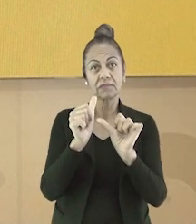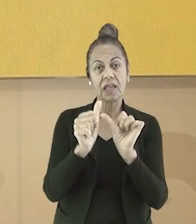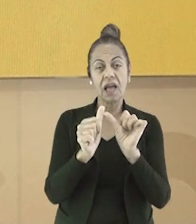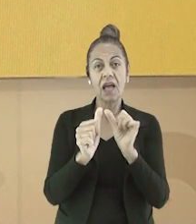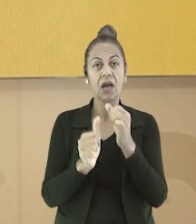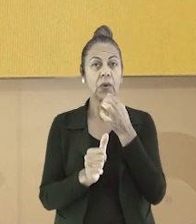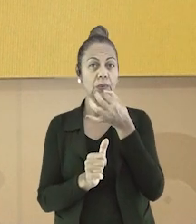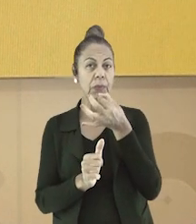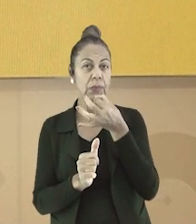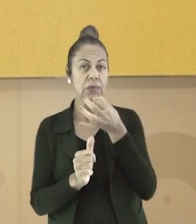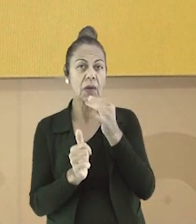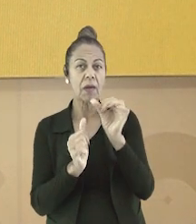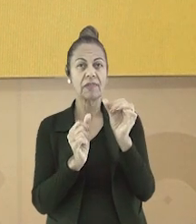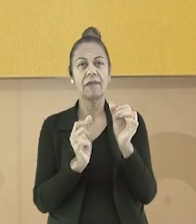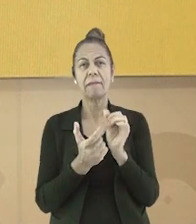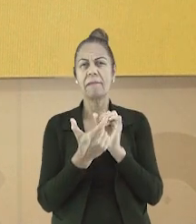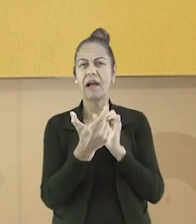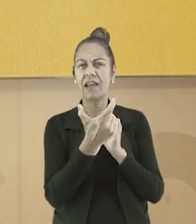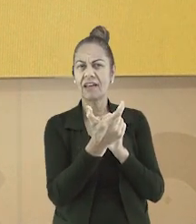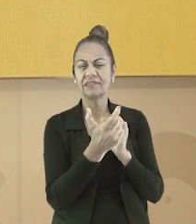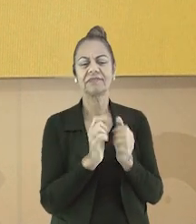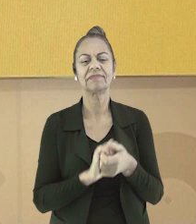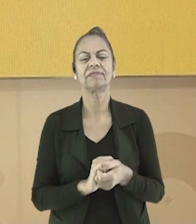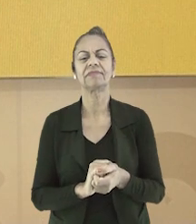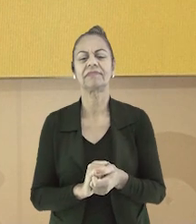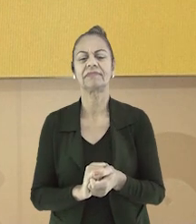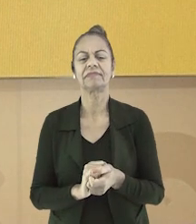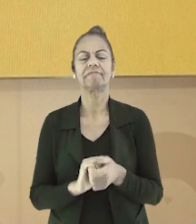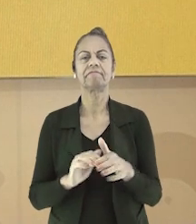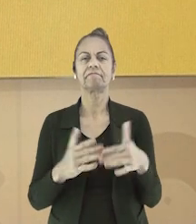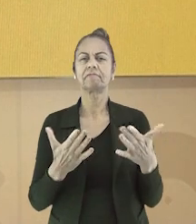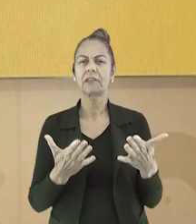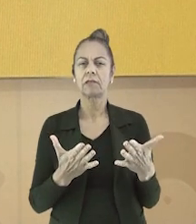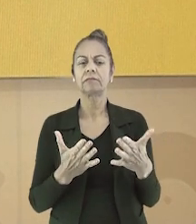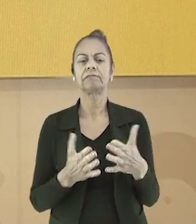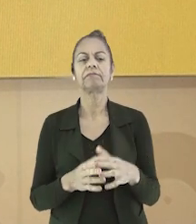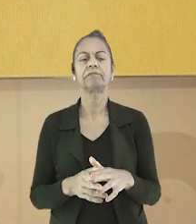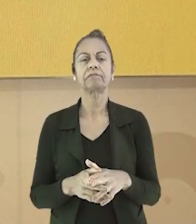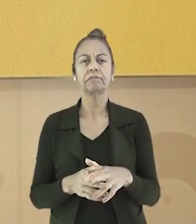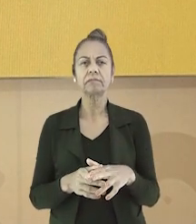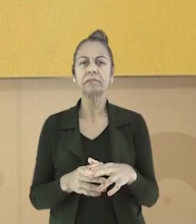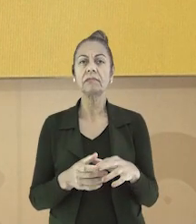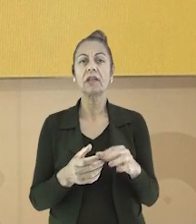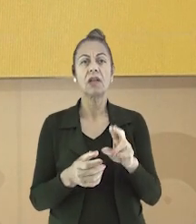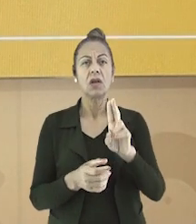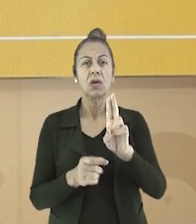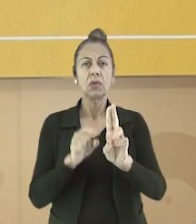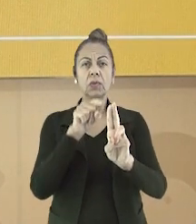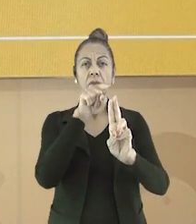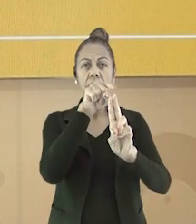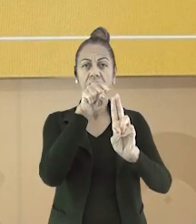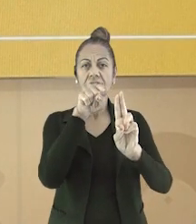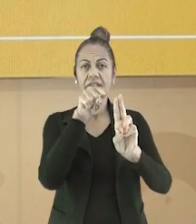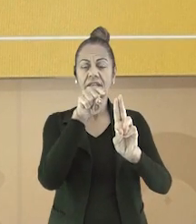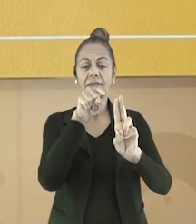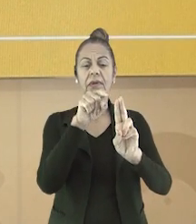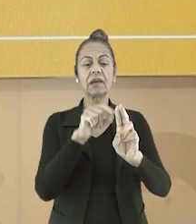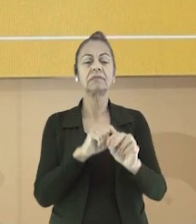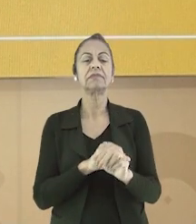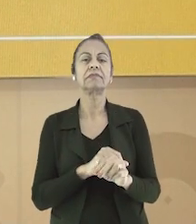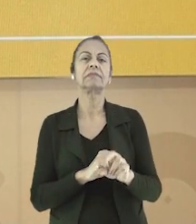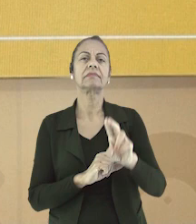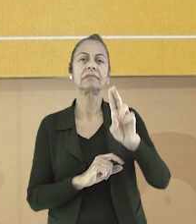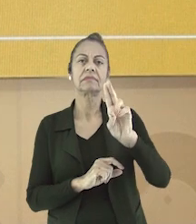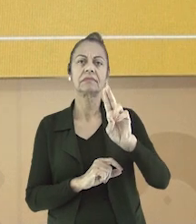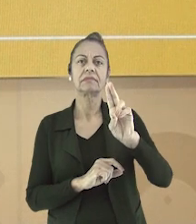Veja o exemplo do trema na letra U no slide. A presença do trema indicava que a letra U